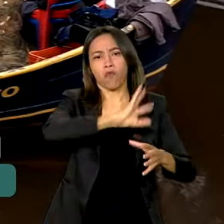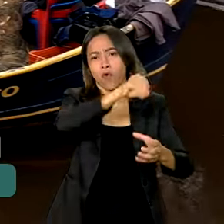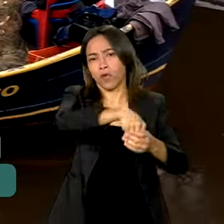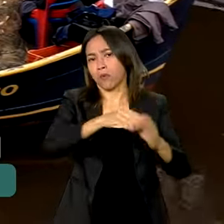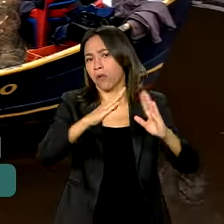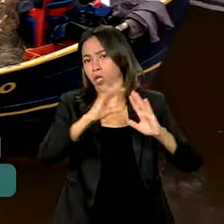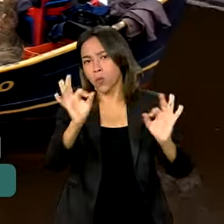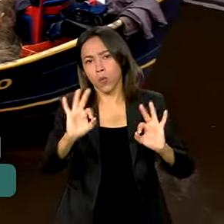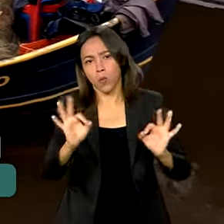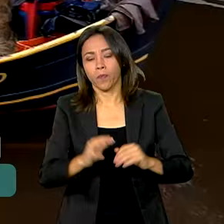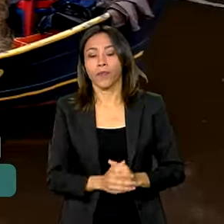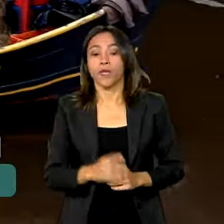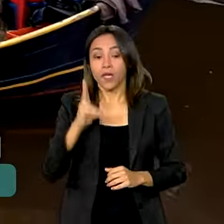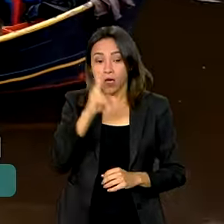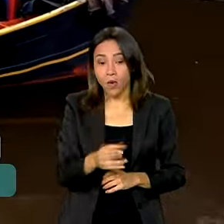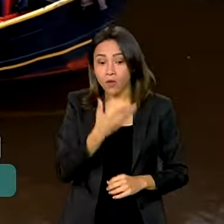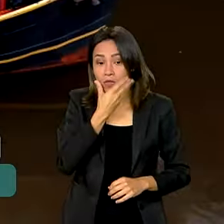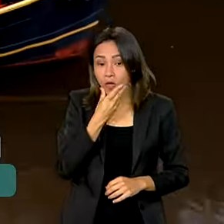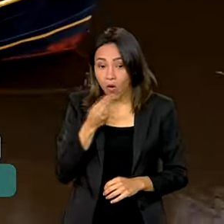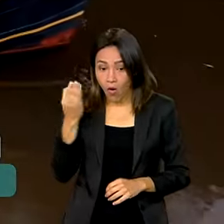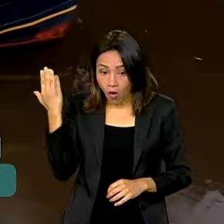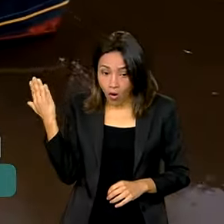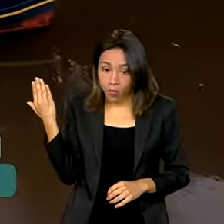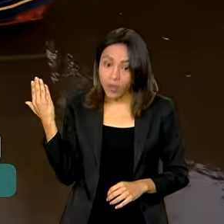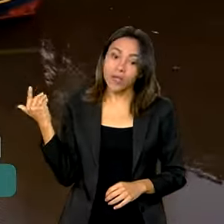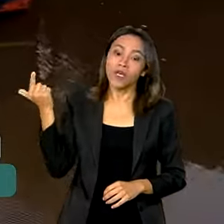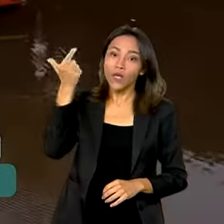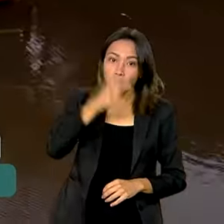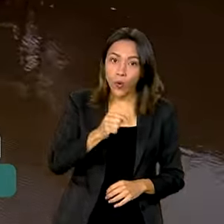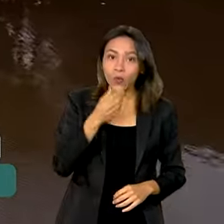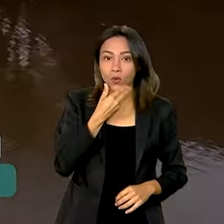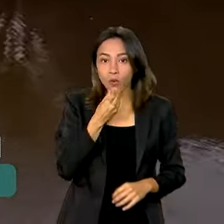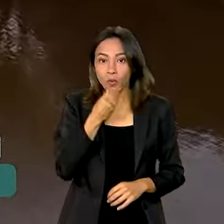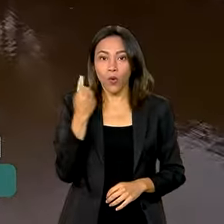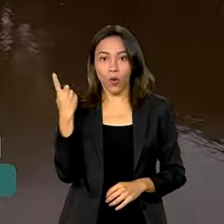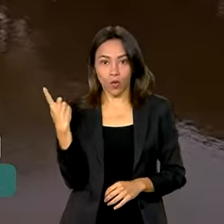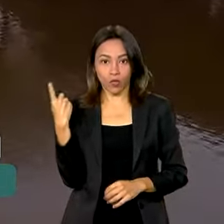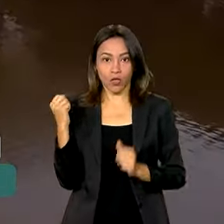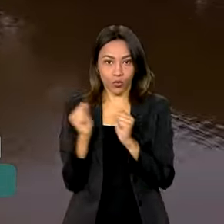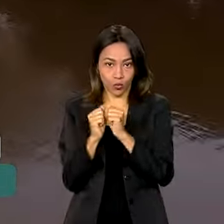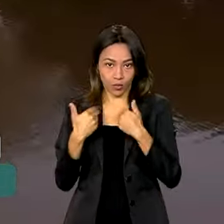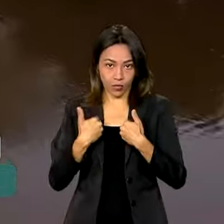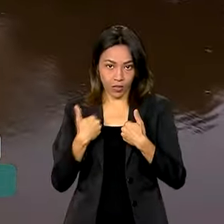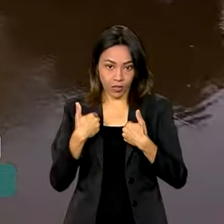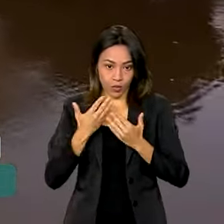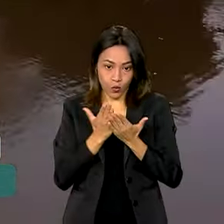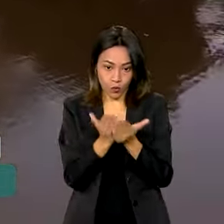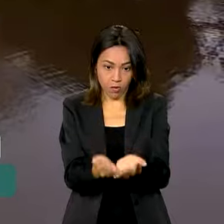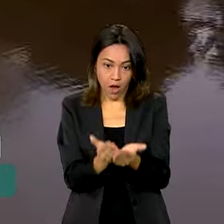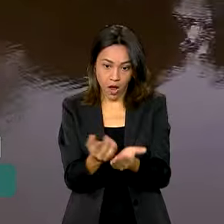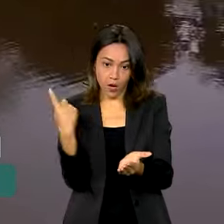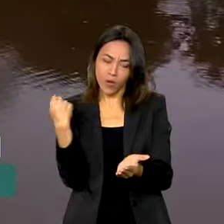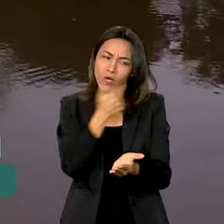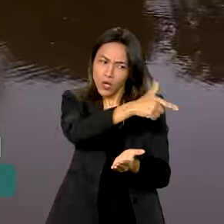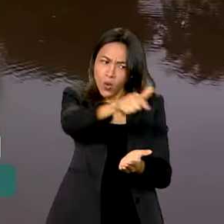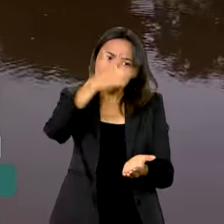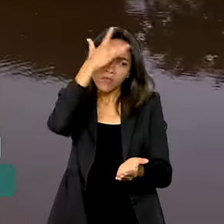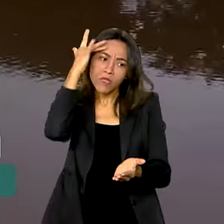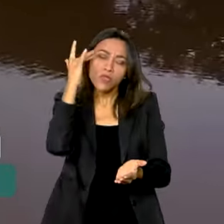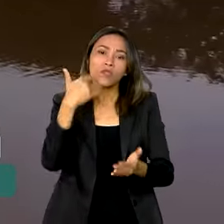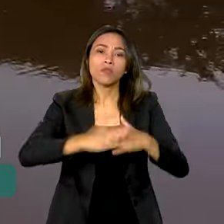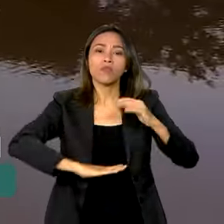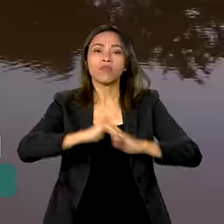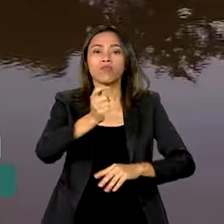como o Valdir ou o Gabriel, esse que está aqui comigo no barco, vários outros pescadores do bairro Itapuã também